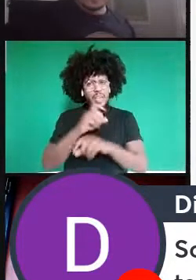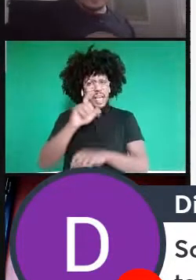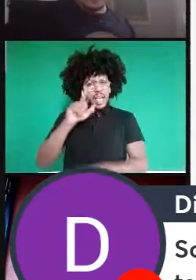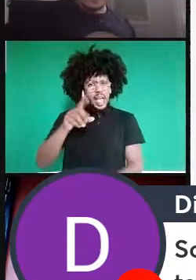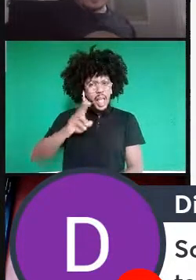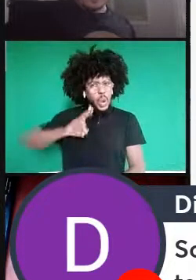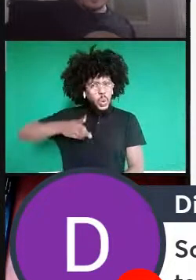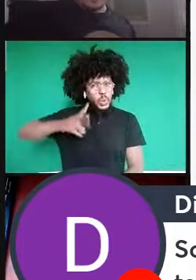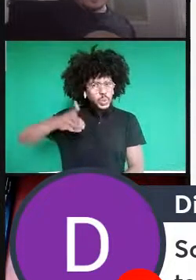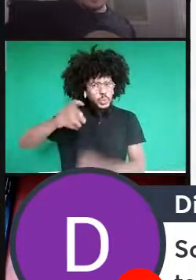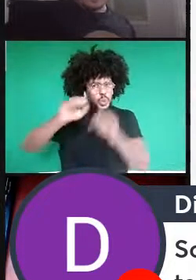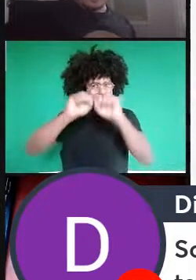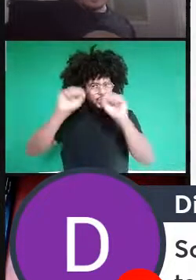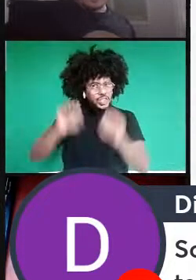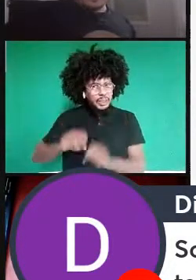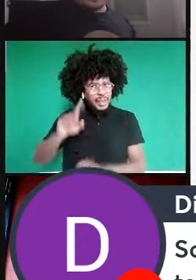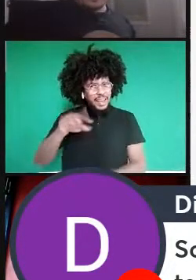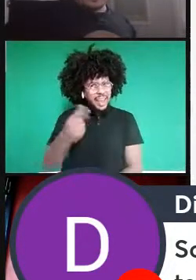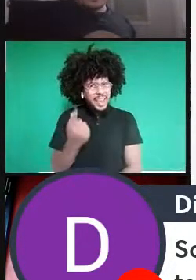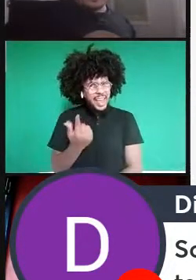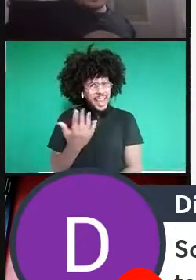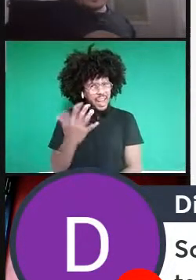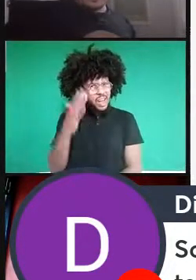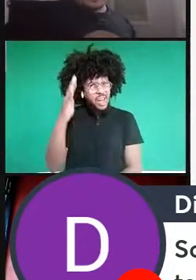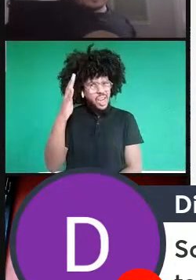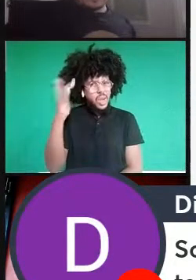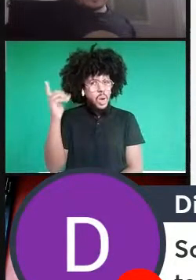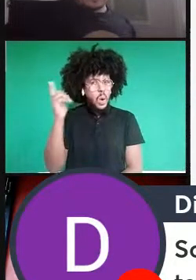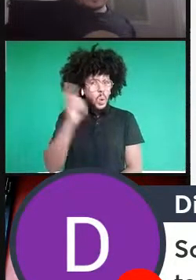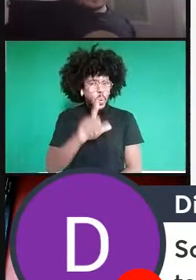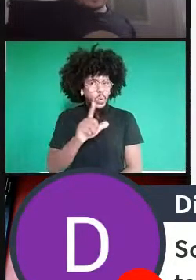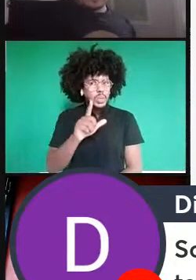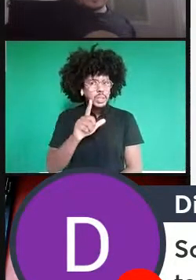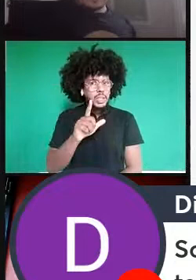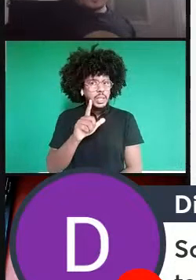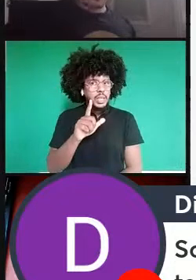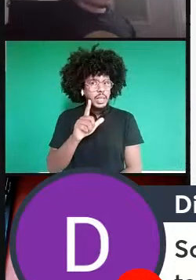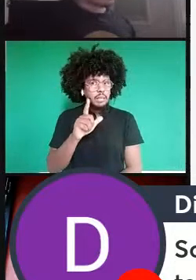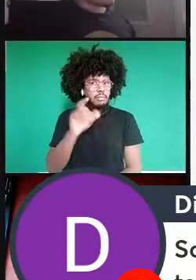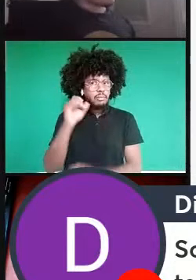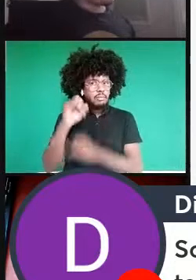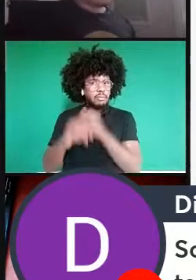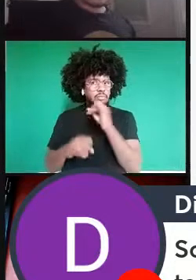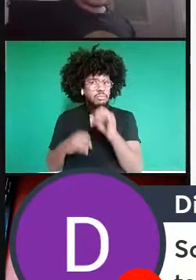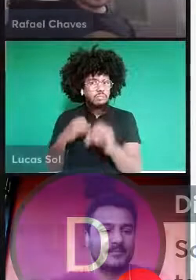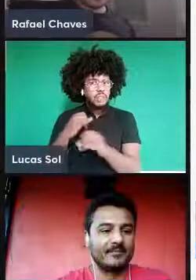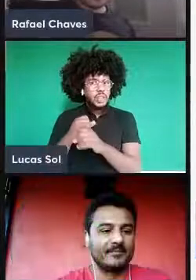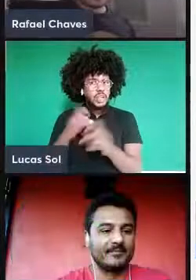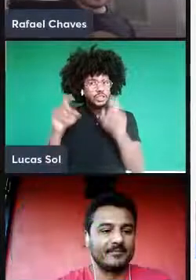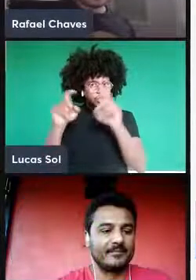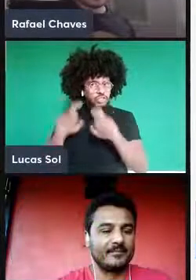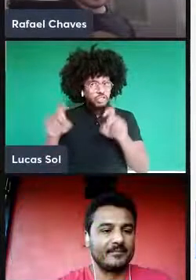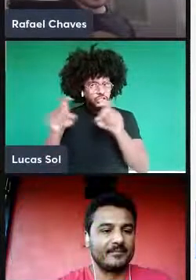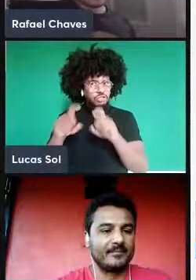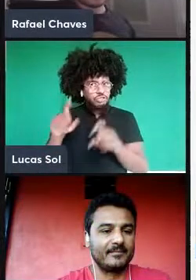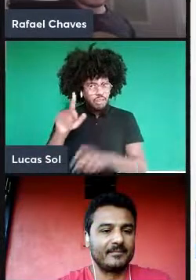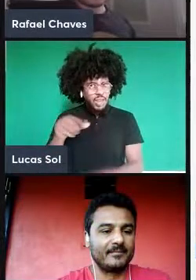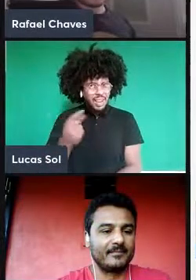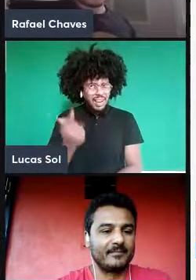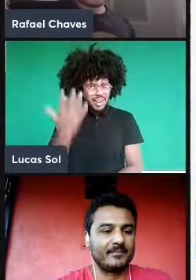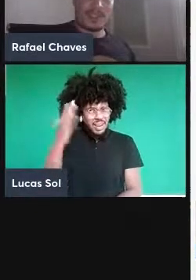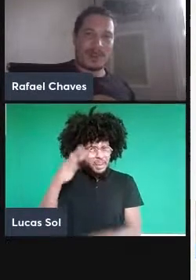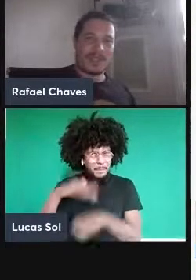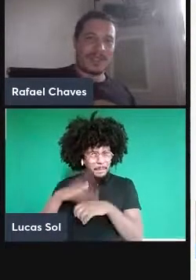É extremamente caro para deixar próximo do zero causa? Diego, também a pergunta é ótima, e eu vou começar a falar de